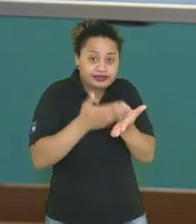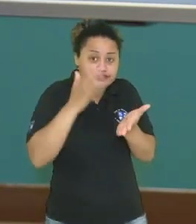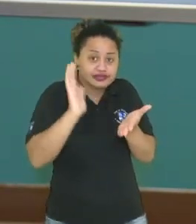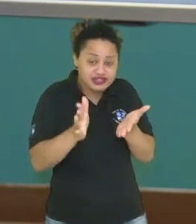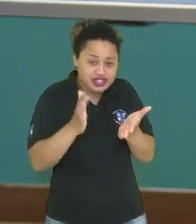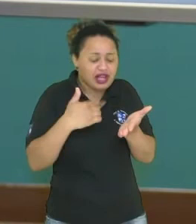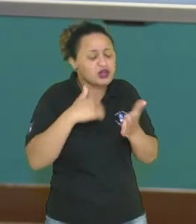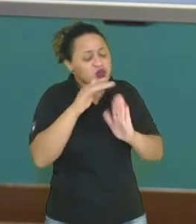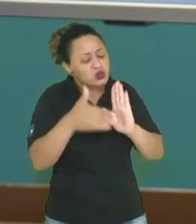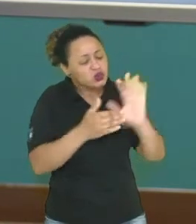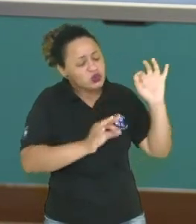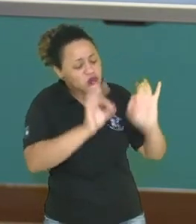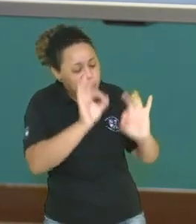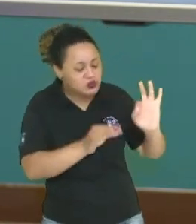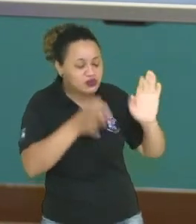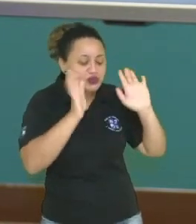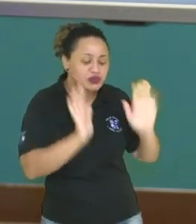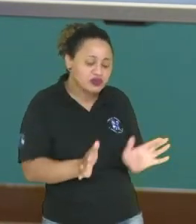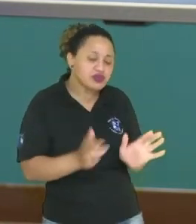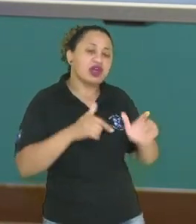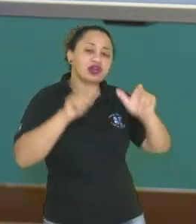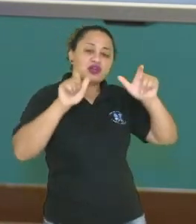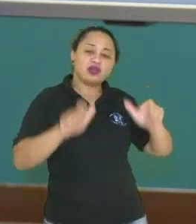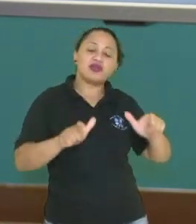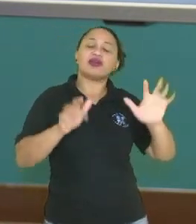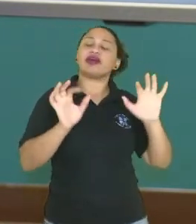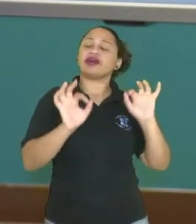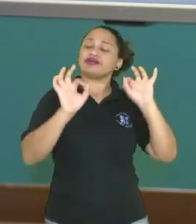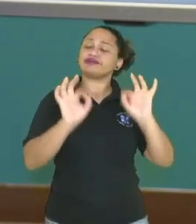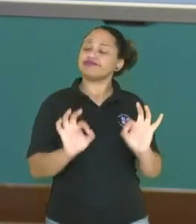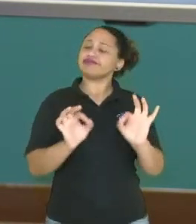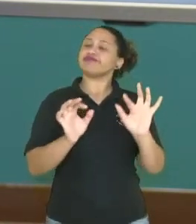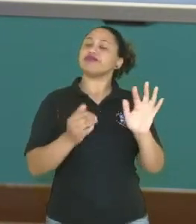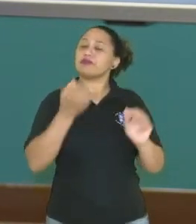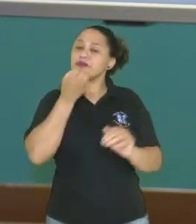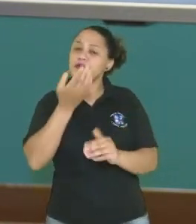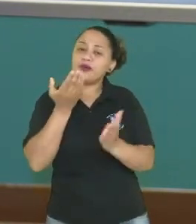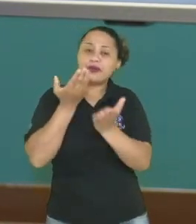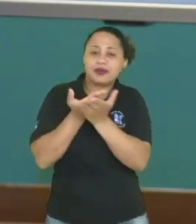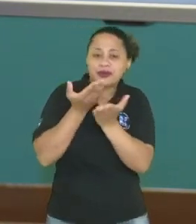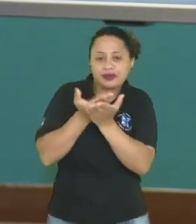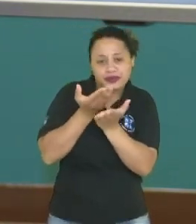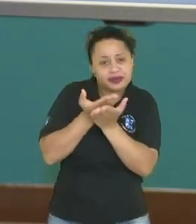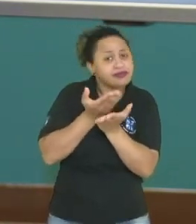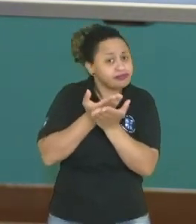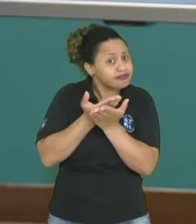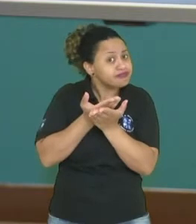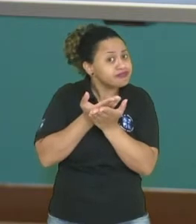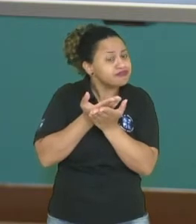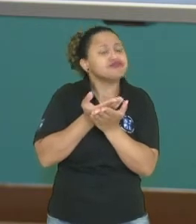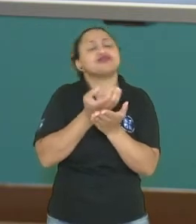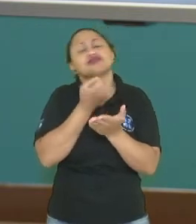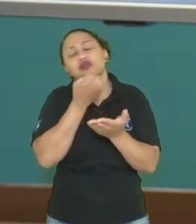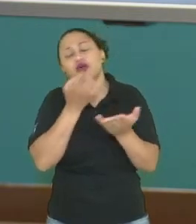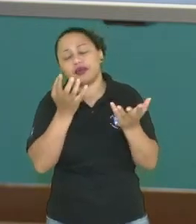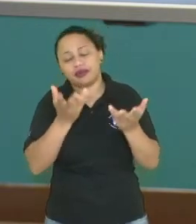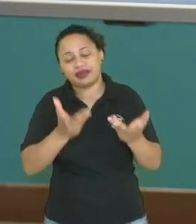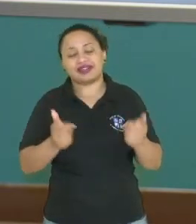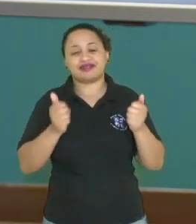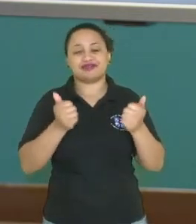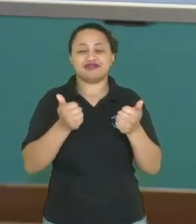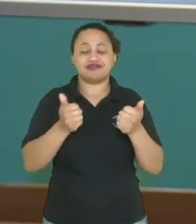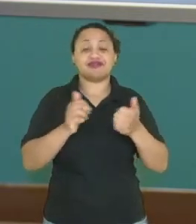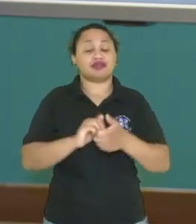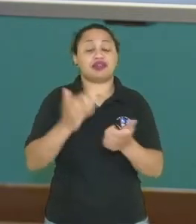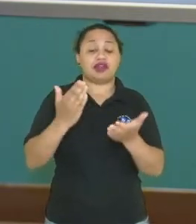Está bonitinho aí? Está num ambiente, num espaço bem favorável para os teus estudos? Que maravilha, né? Então esteja aí com